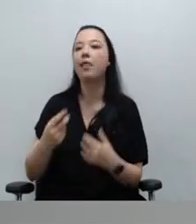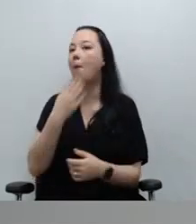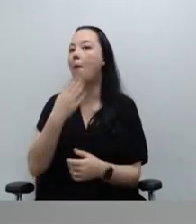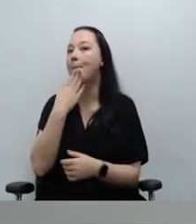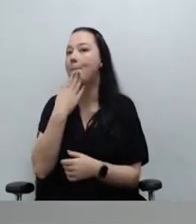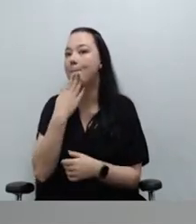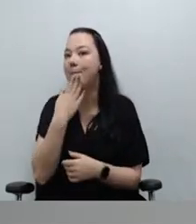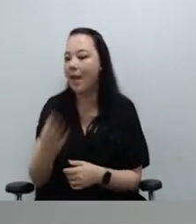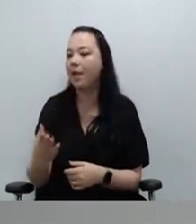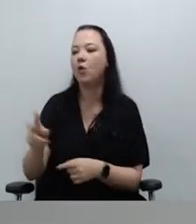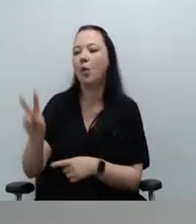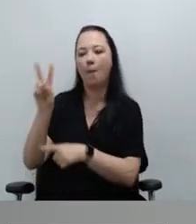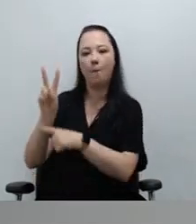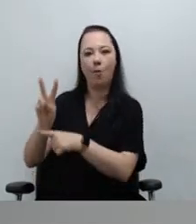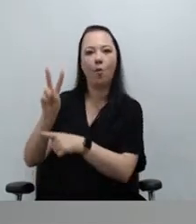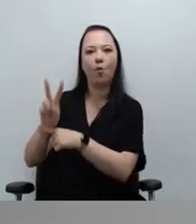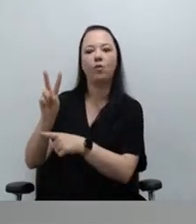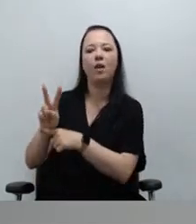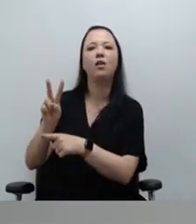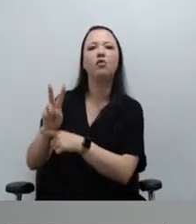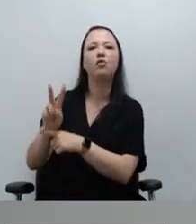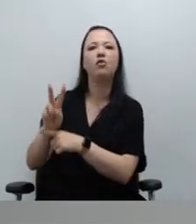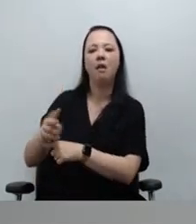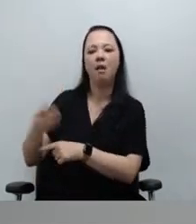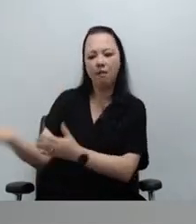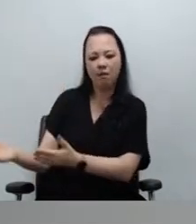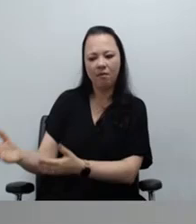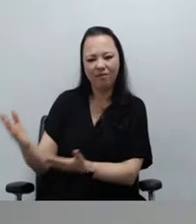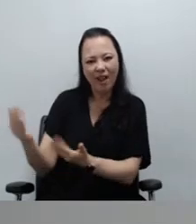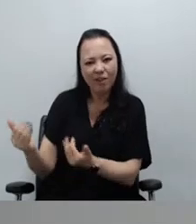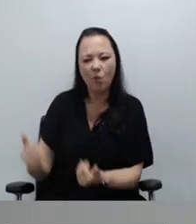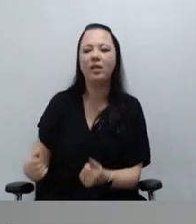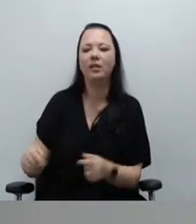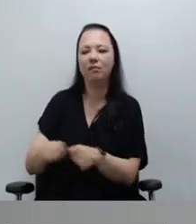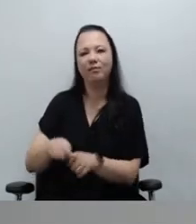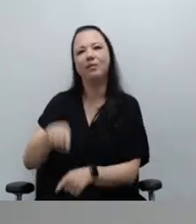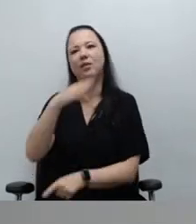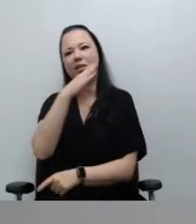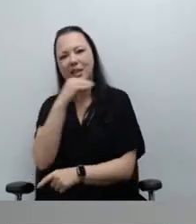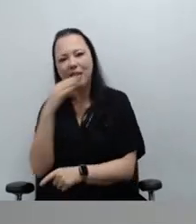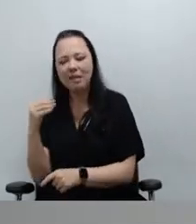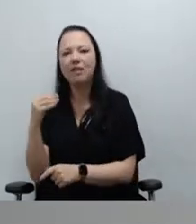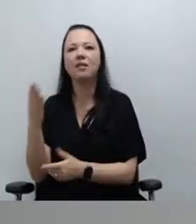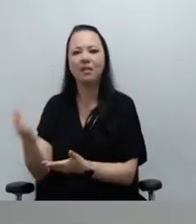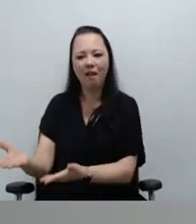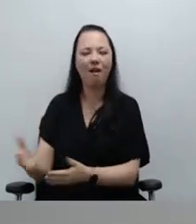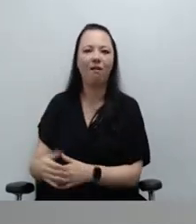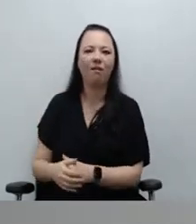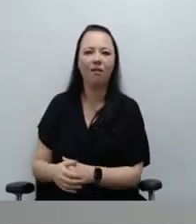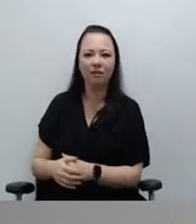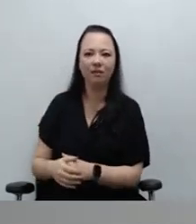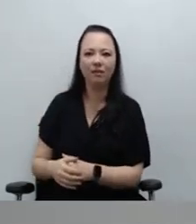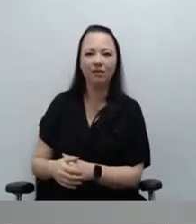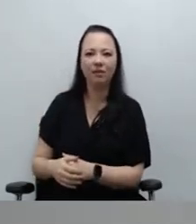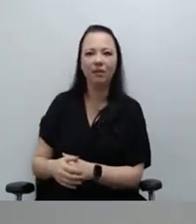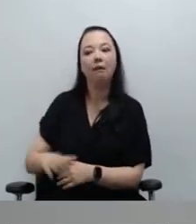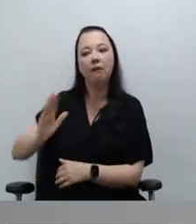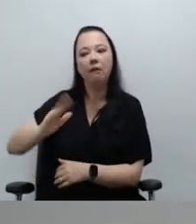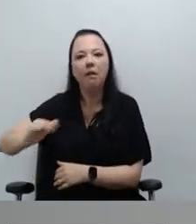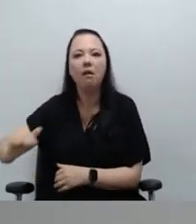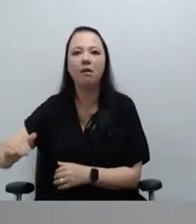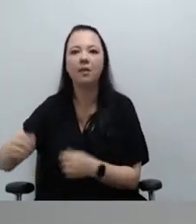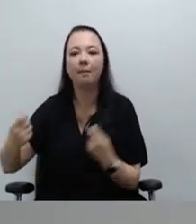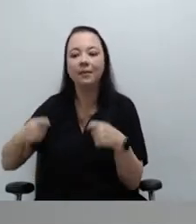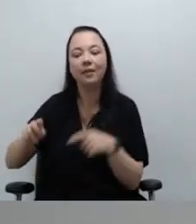crianças e dos adolescentes do compromisso desse conselho com as crianças e adolescentes e a necessidade de adequar essa